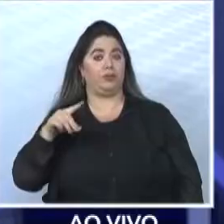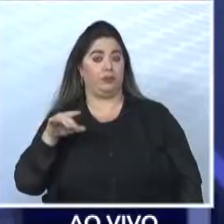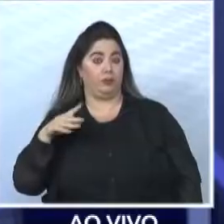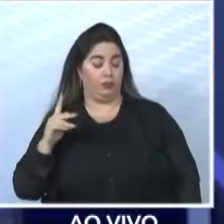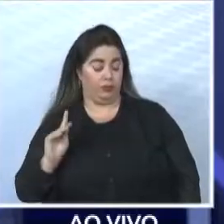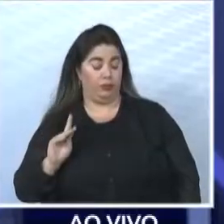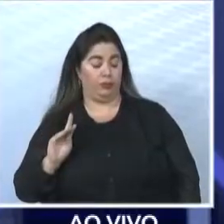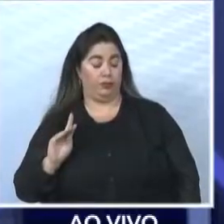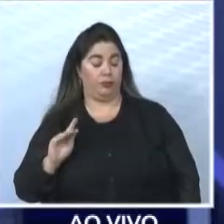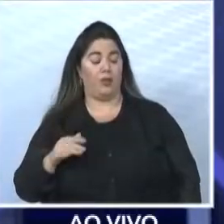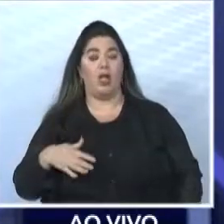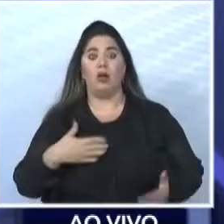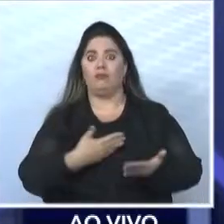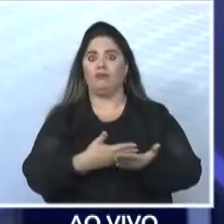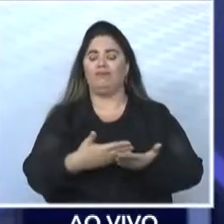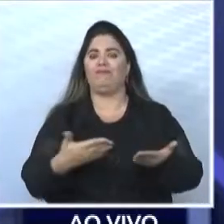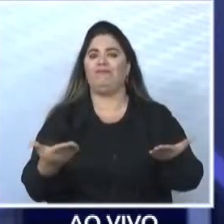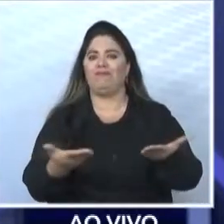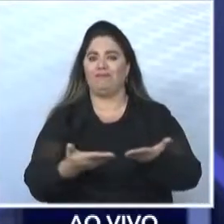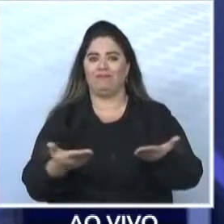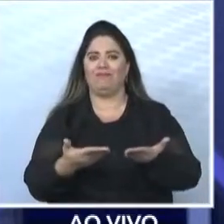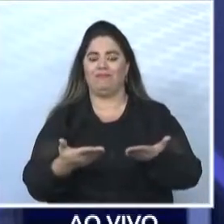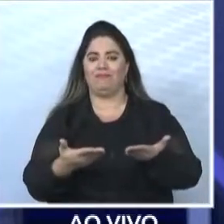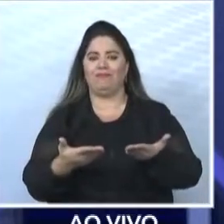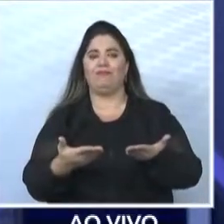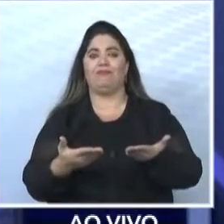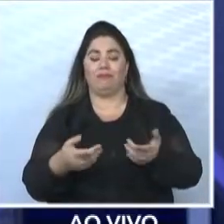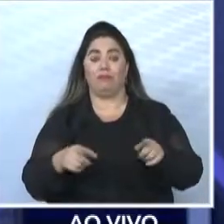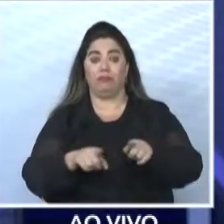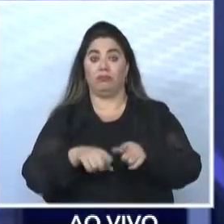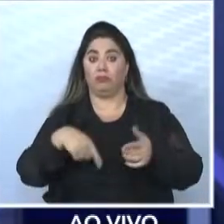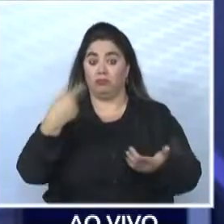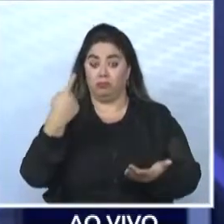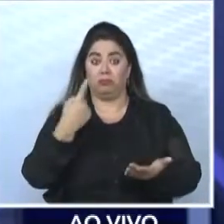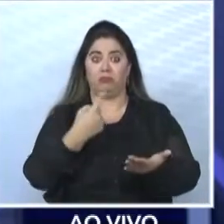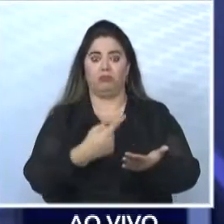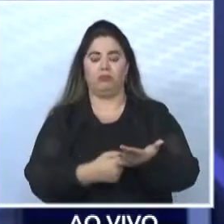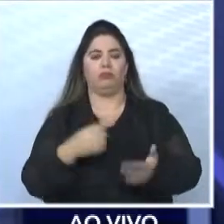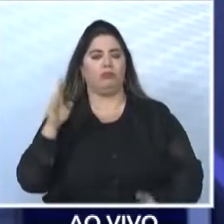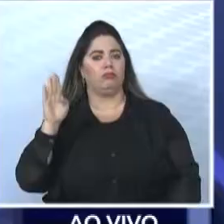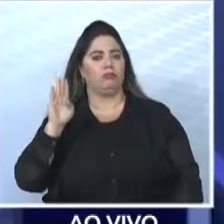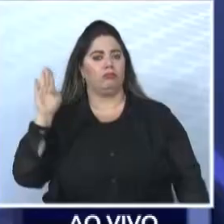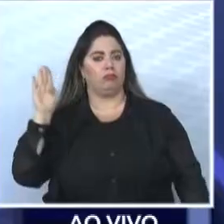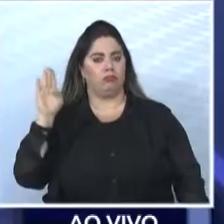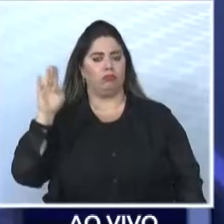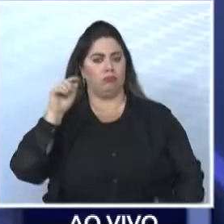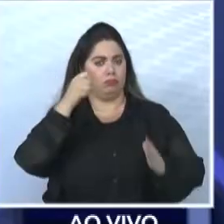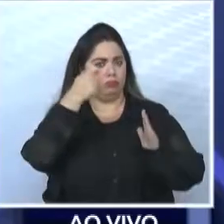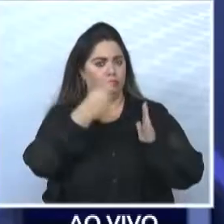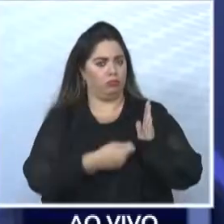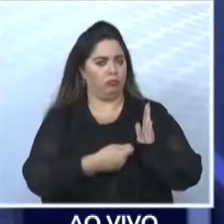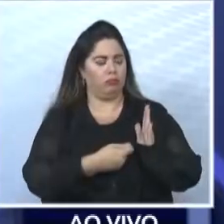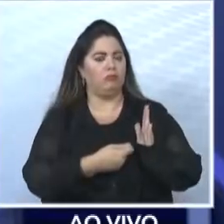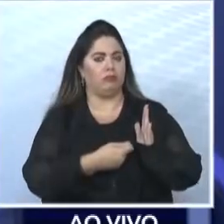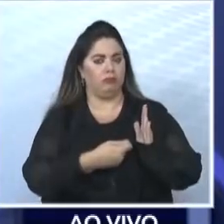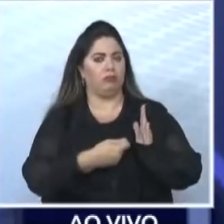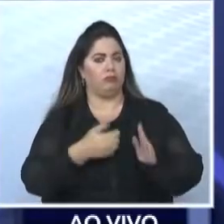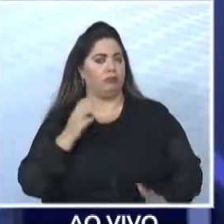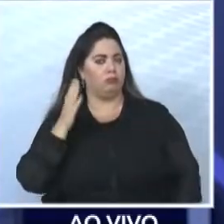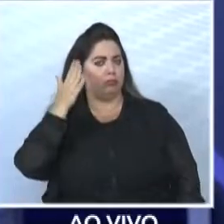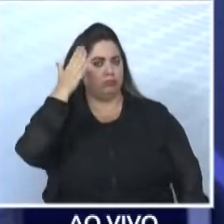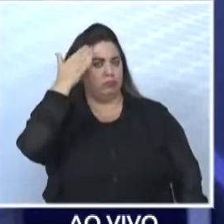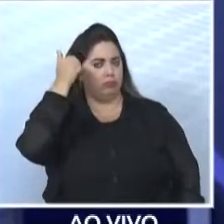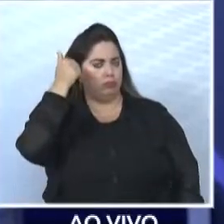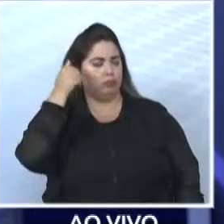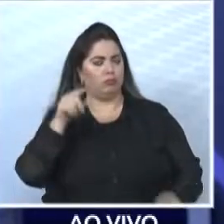agora, inclusive com a confirmação dos candidatos por escrito. Tanto Alexandre Ferreira como Flávia